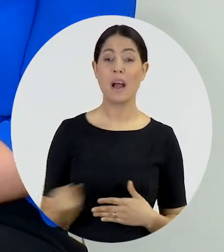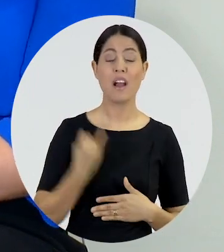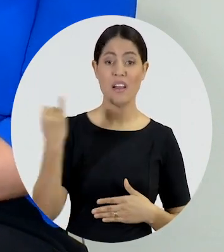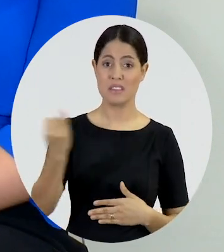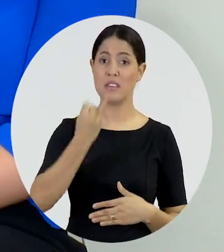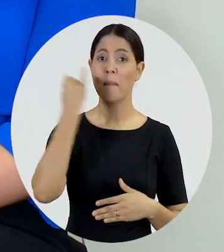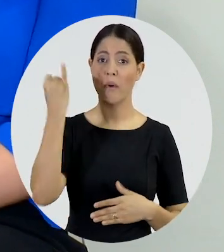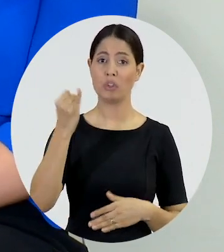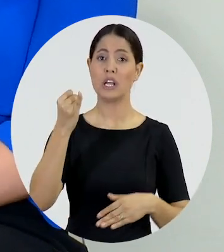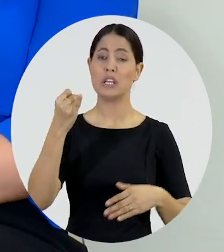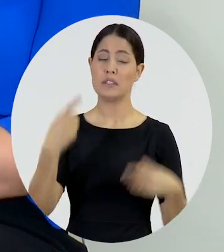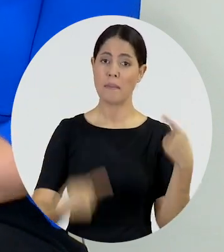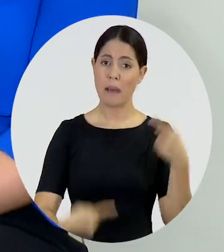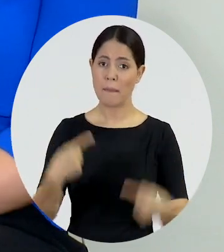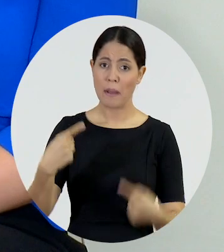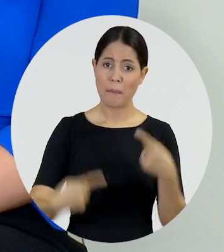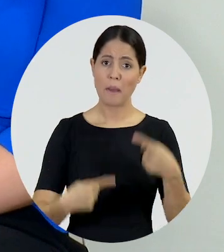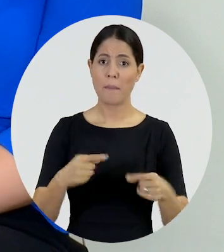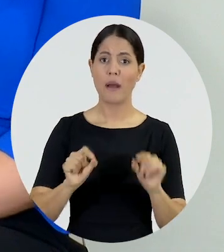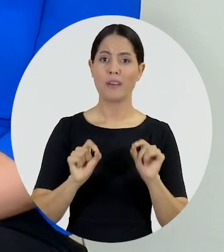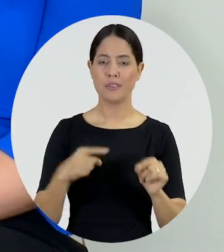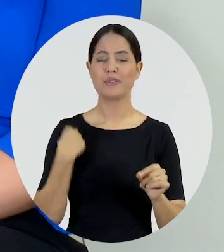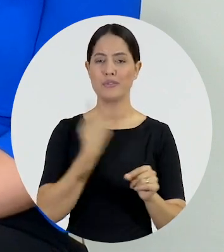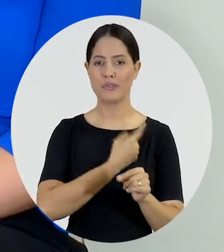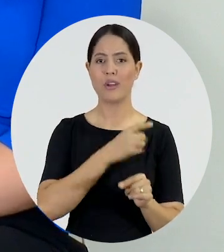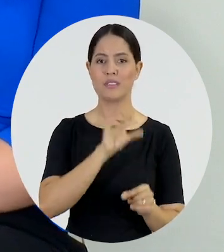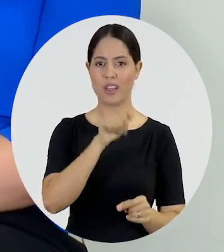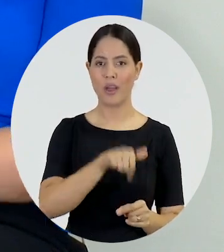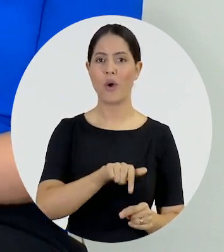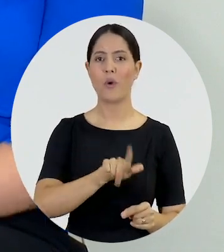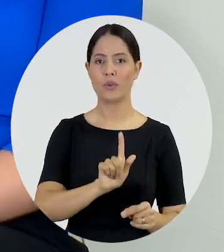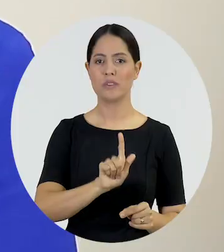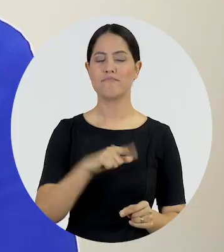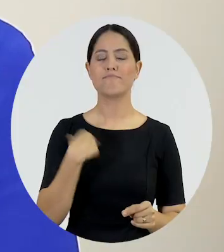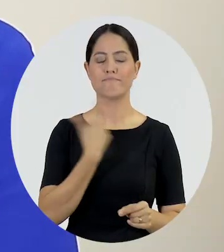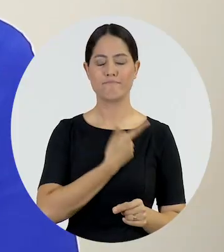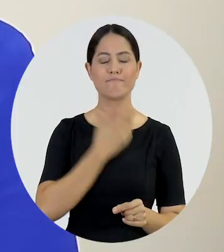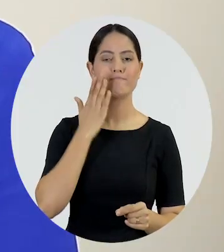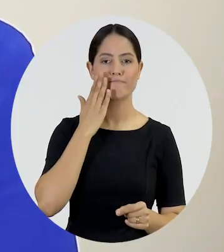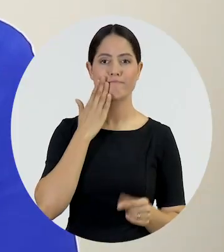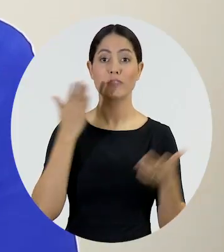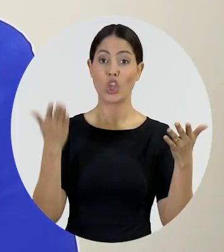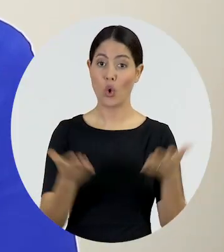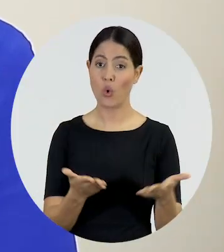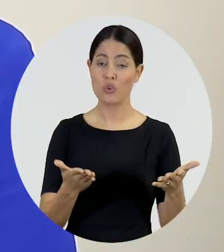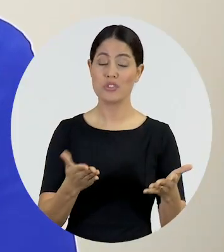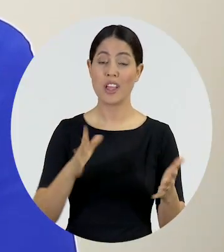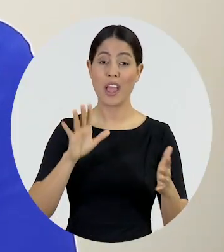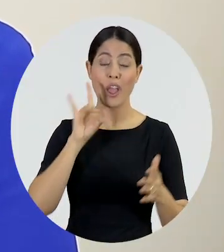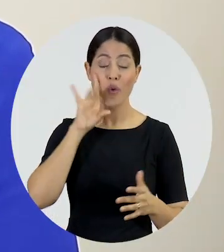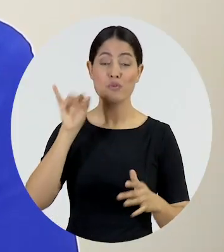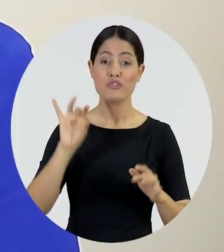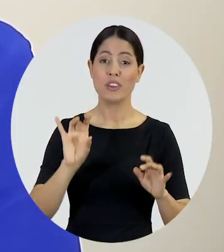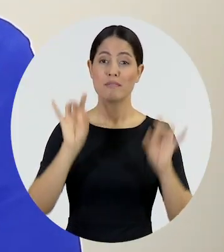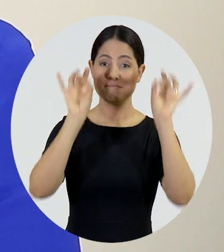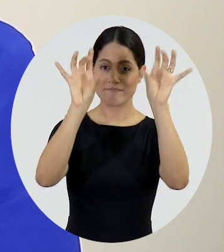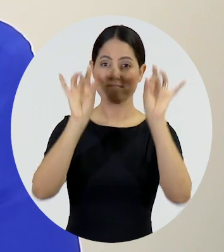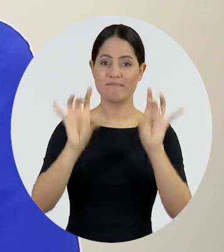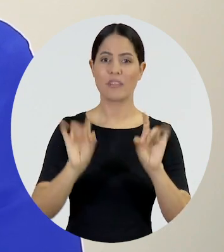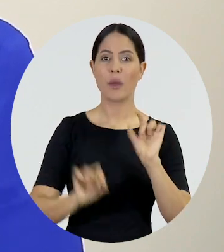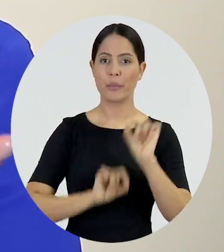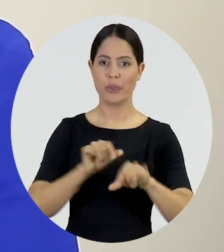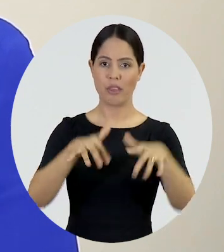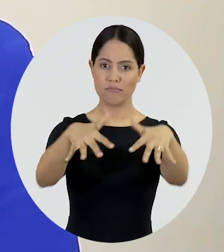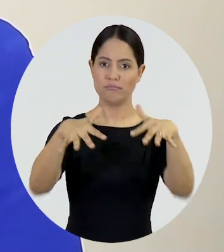debate, nessa discussão. Então, para nós, Artigo 19, hoje foi uma data muito especial em que a gente pôde